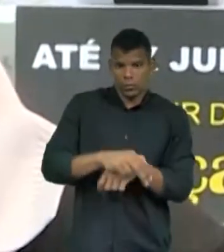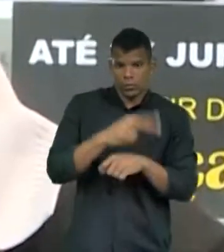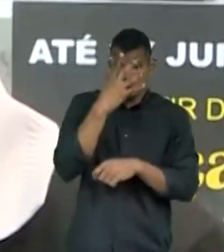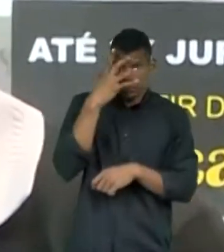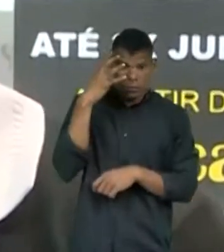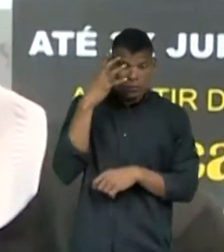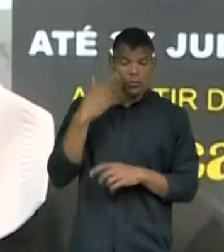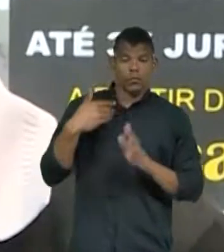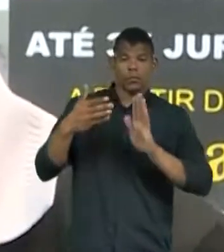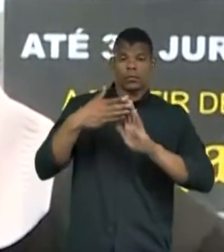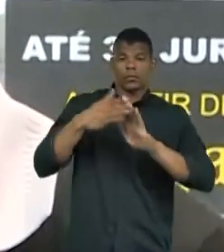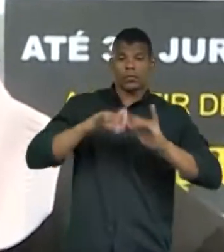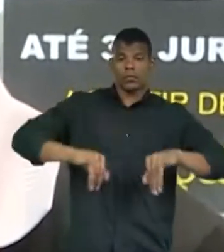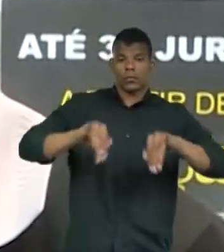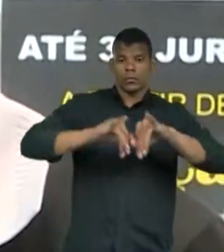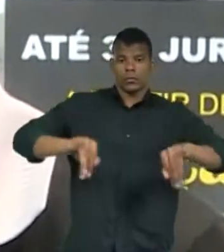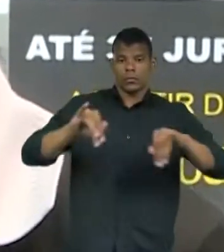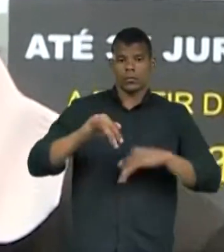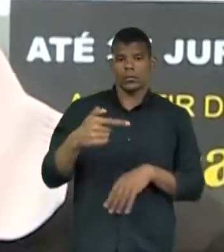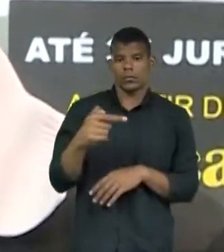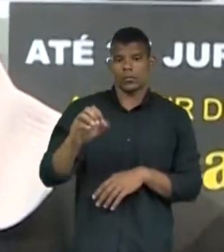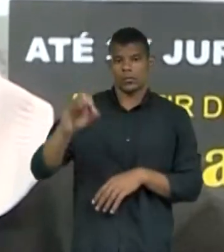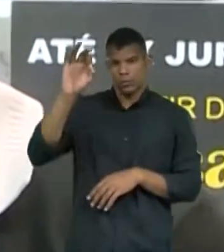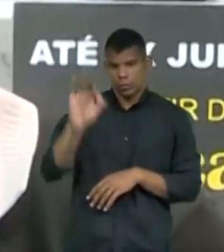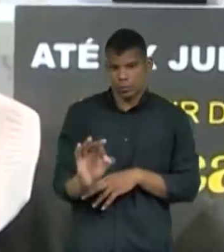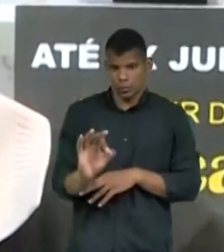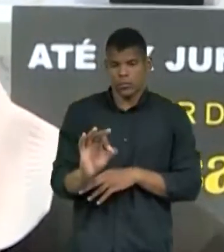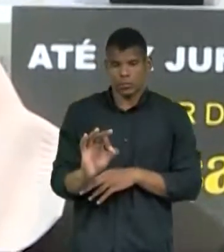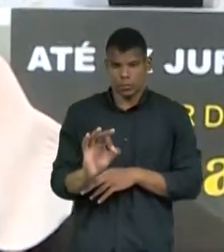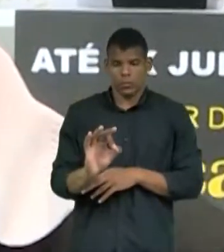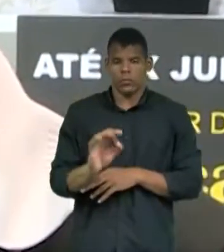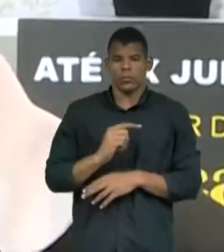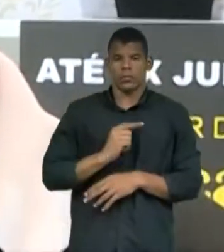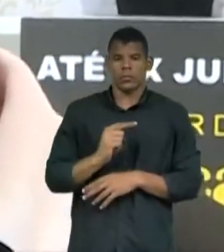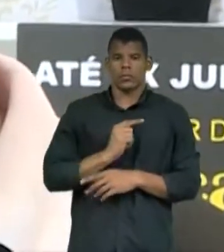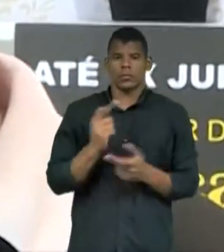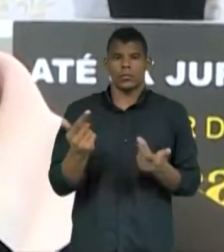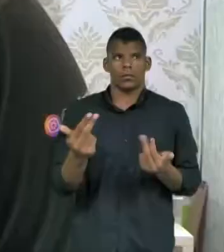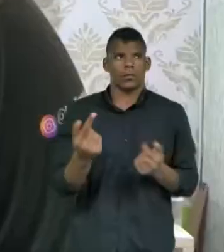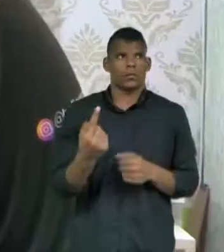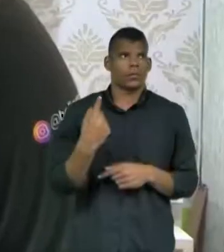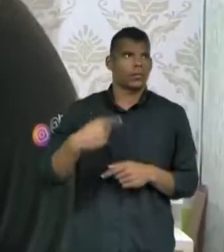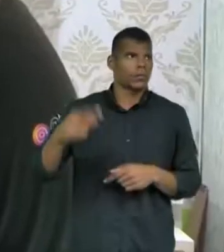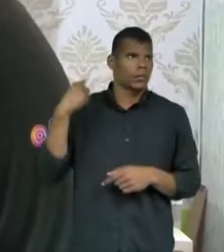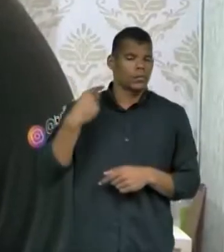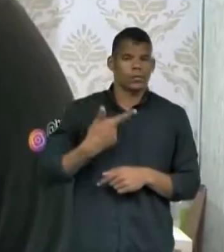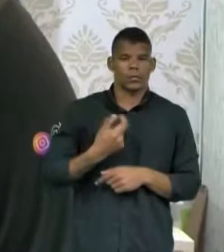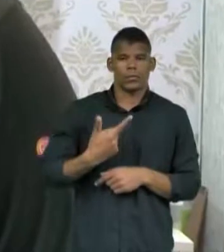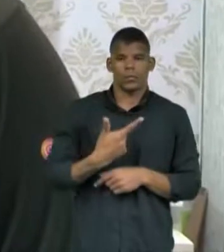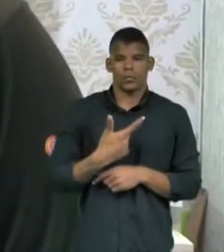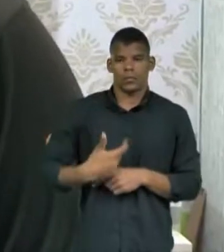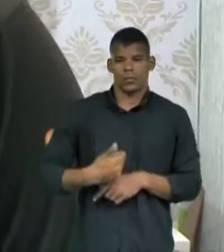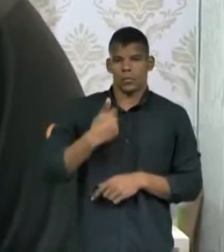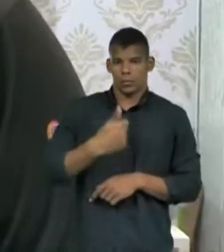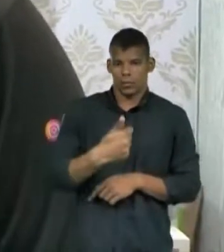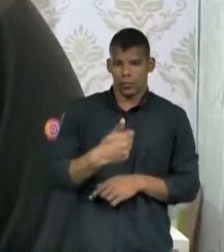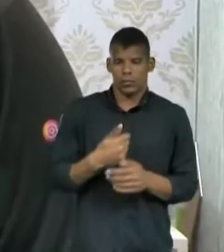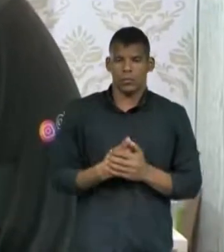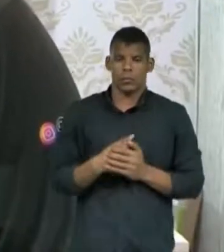faturamento de cerca de 70% frente a igual período de 2021. Para novembro e para dezembro,